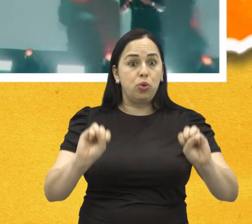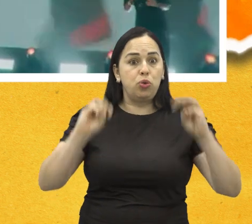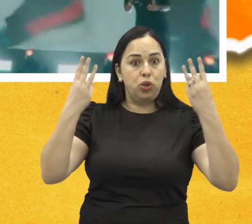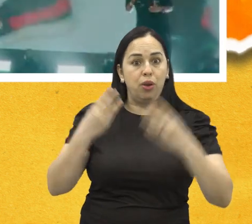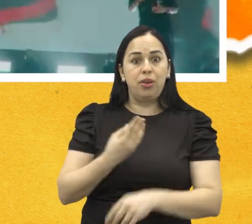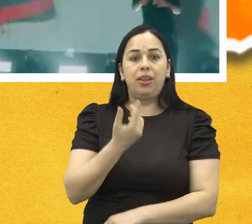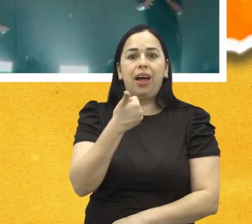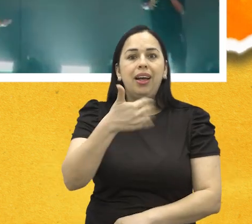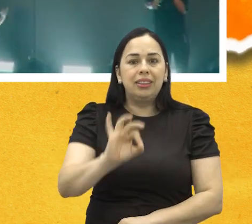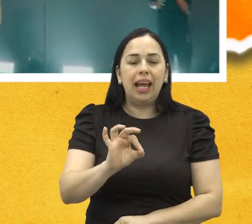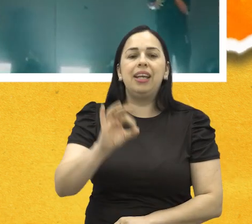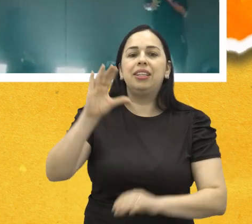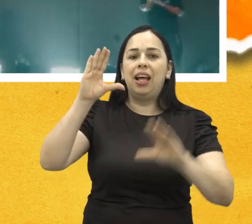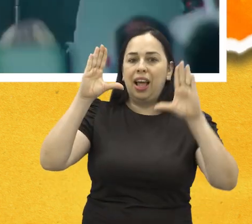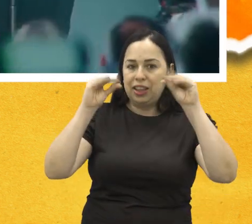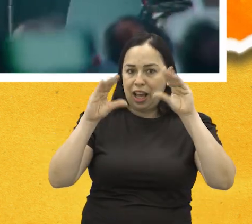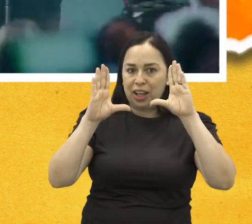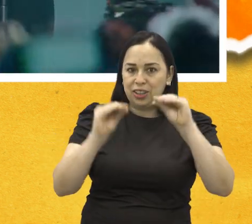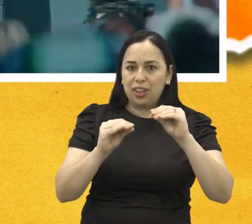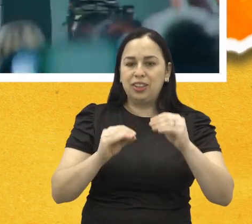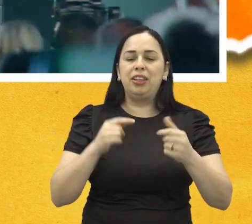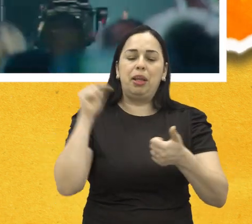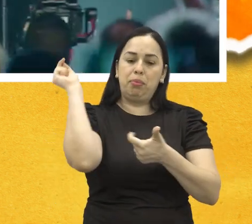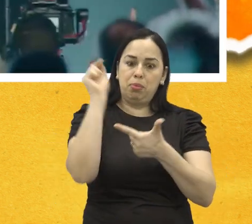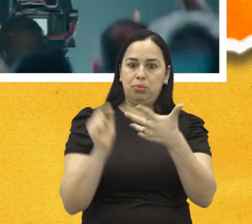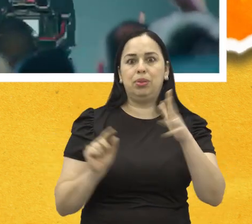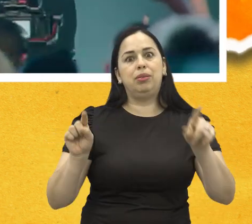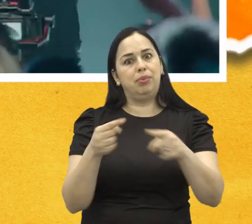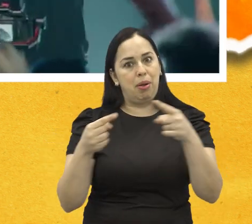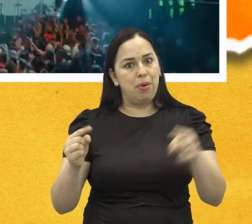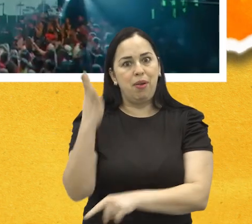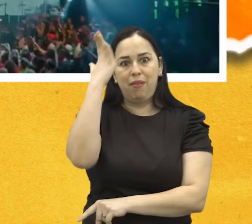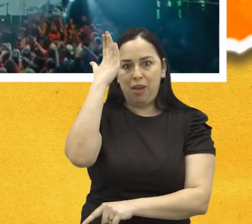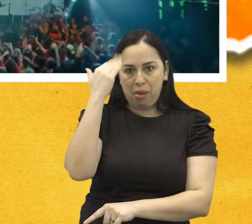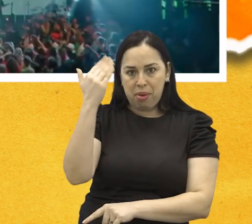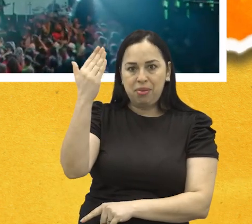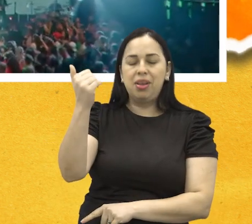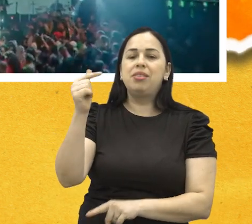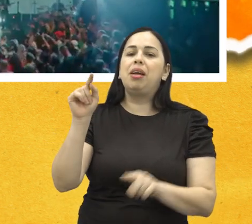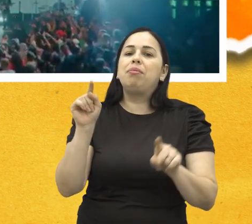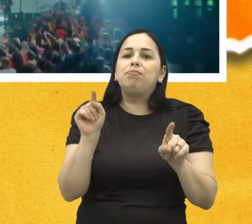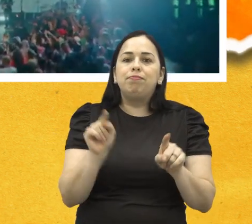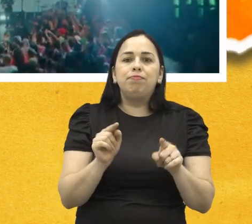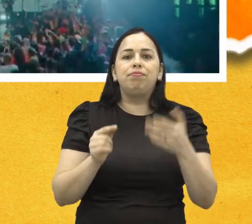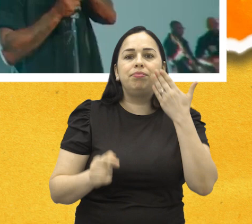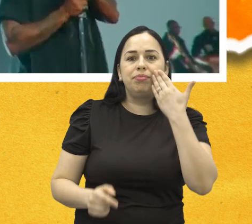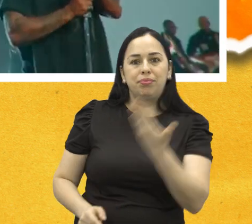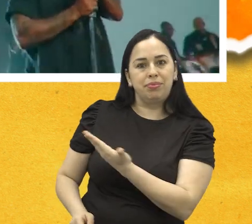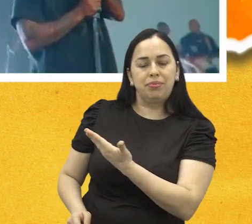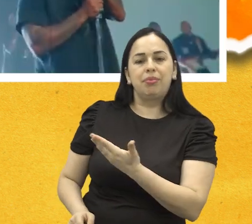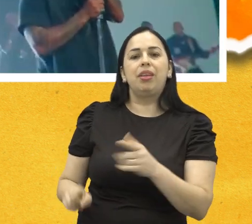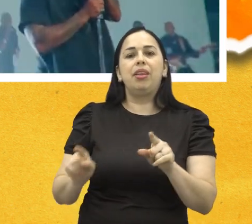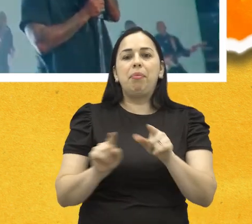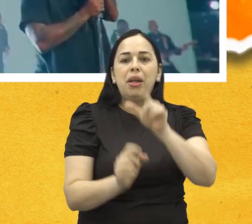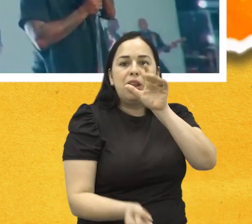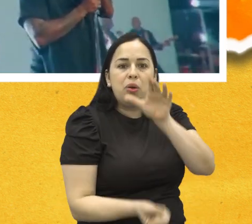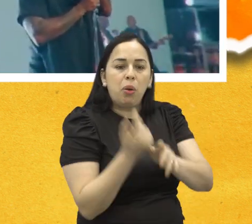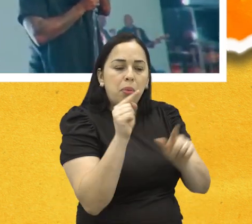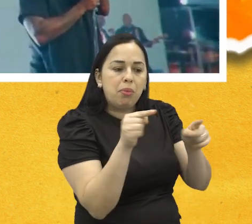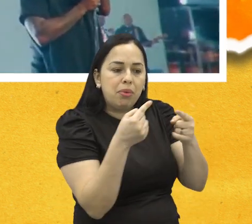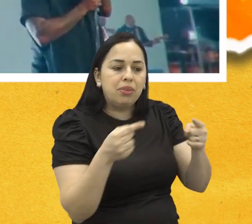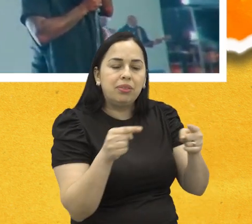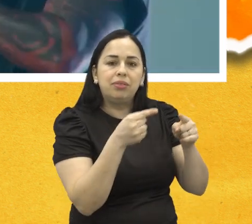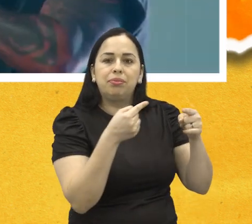Dono de sucessos como Tô Te Filmando, Só Agradecer e Fatalmente, Rodriguinho traz em seu repertório composições do seu último